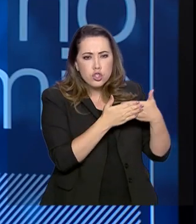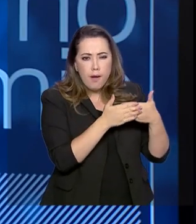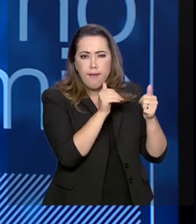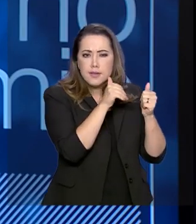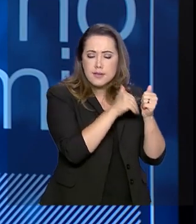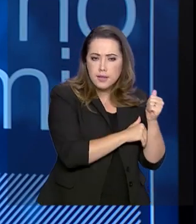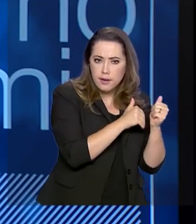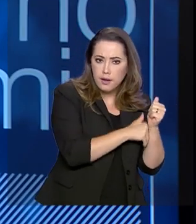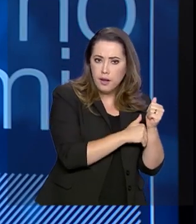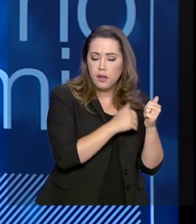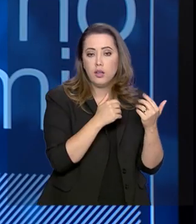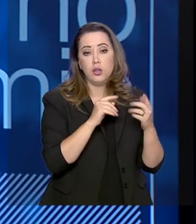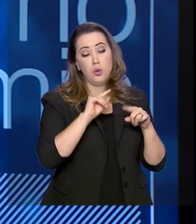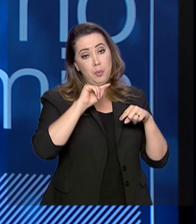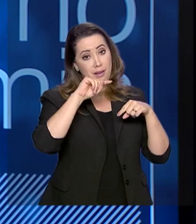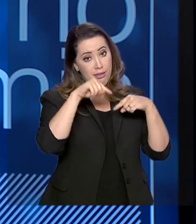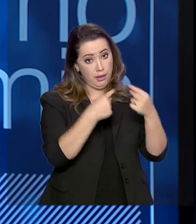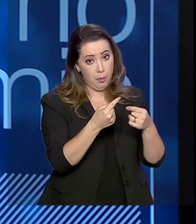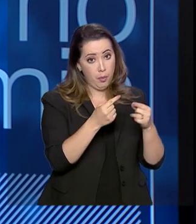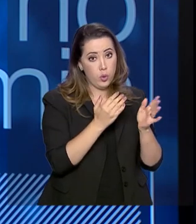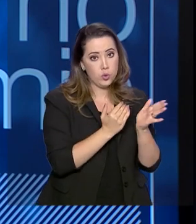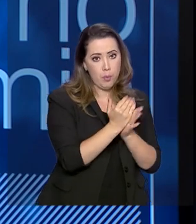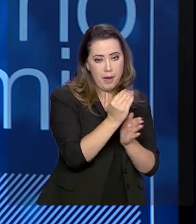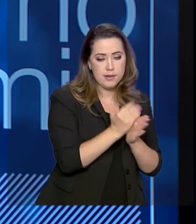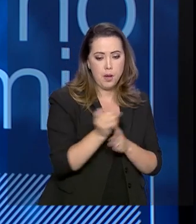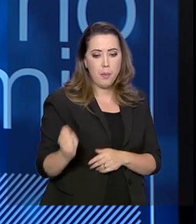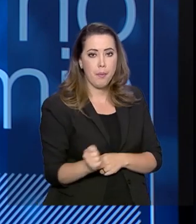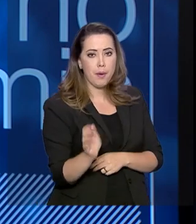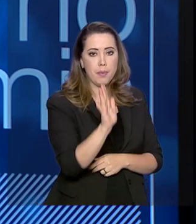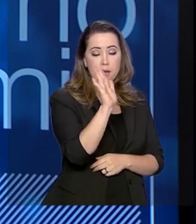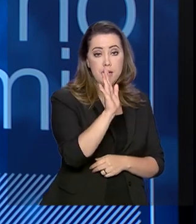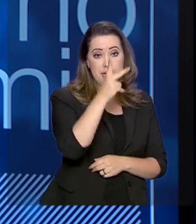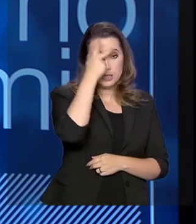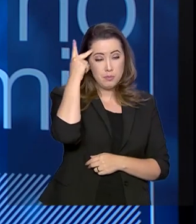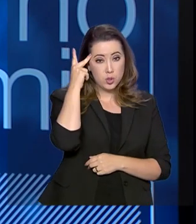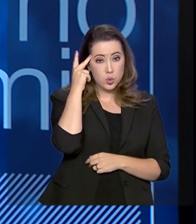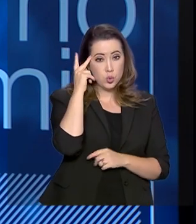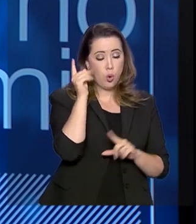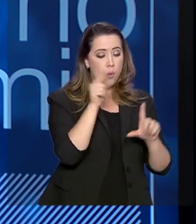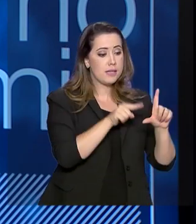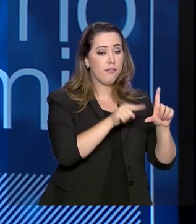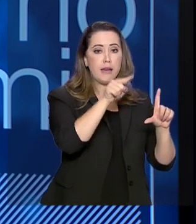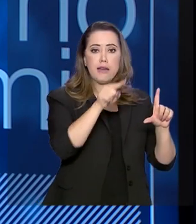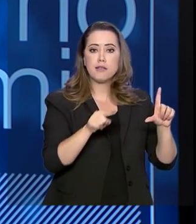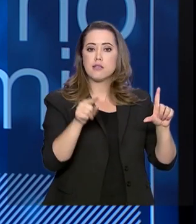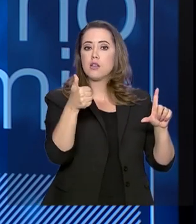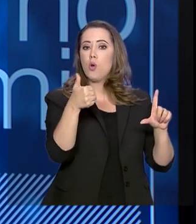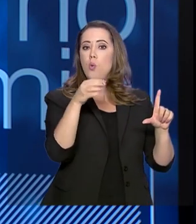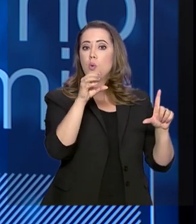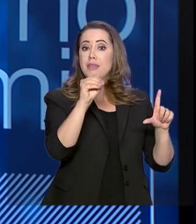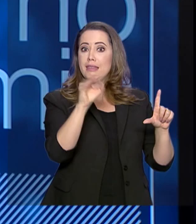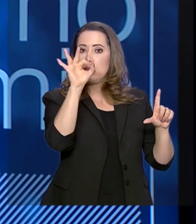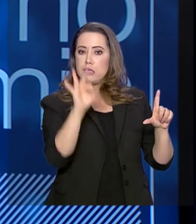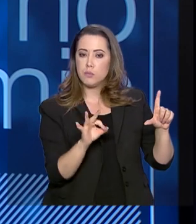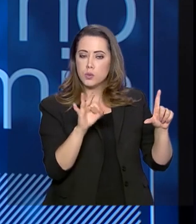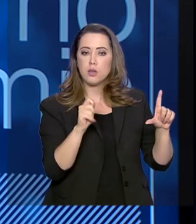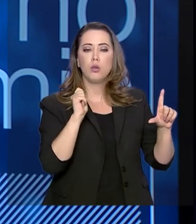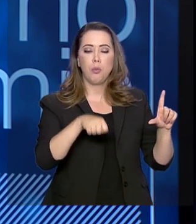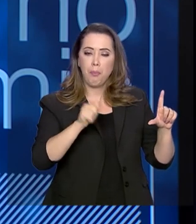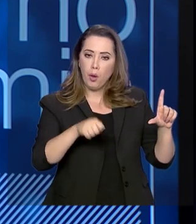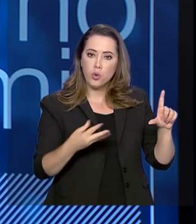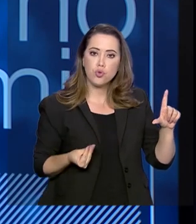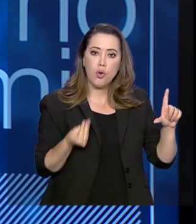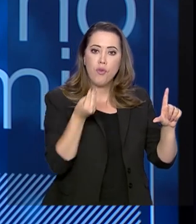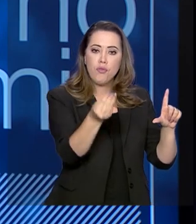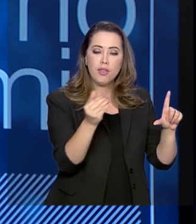possibilidade, depois dessa fase de lances, aqueles que estiverem até 10% do menor lance, têm a oportunidade de